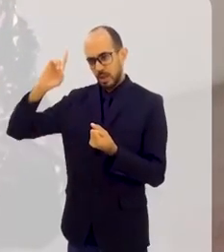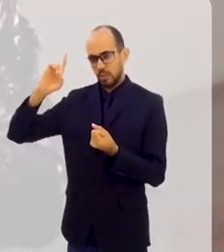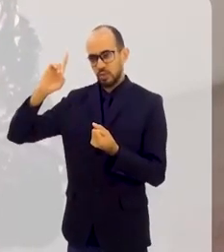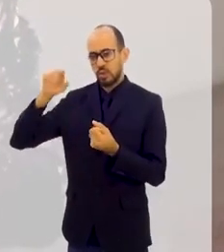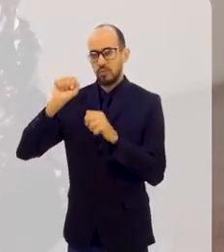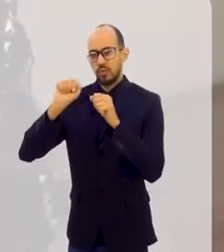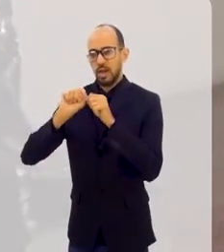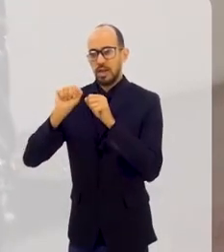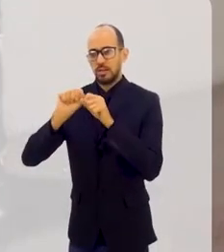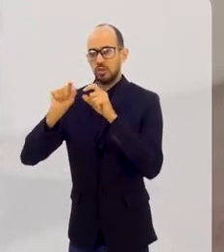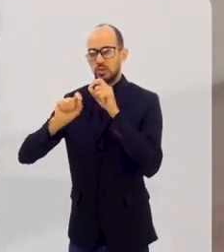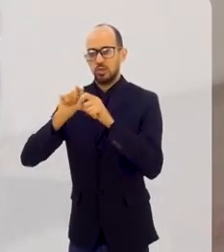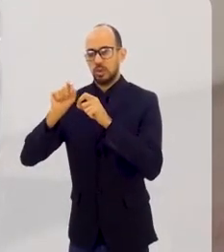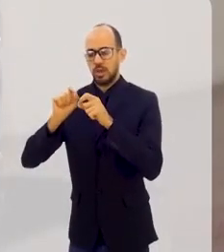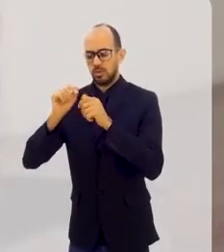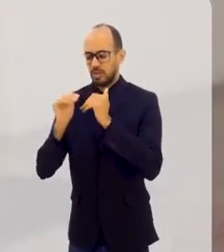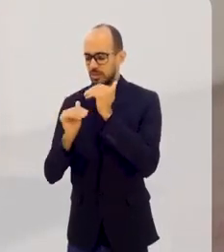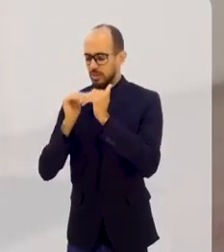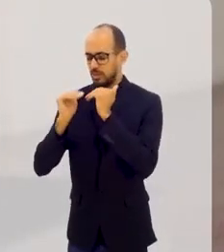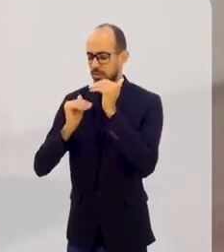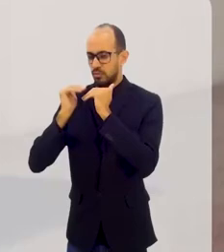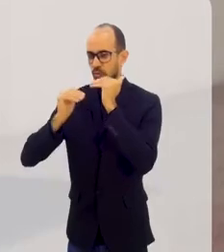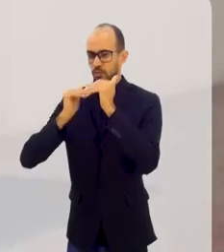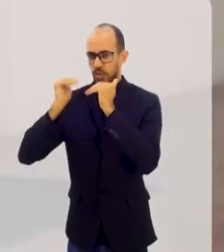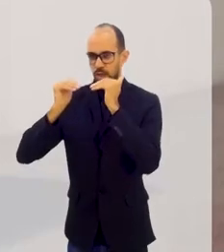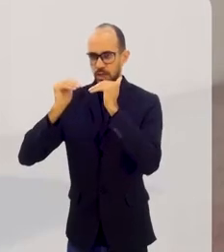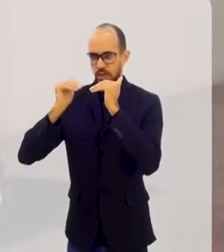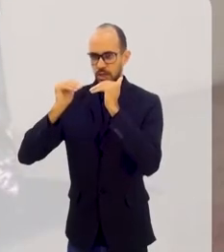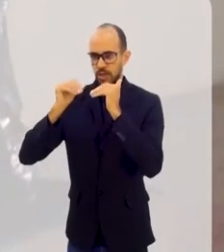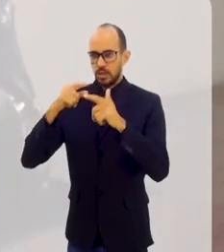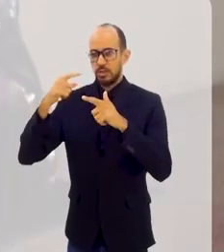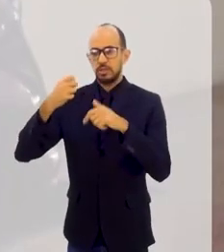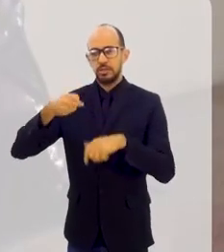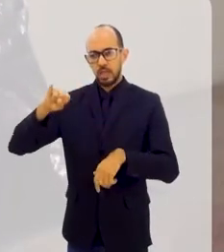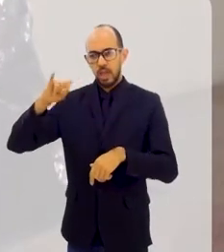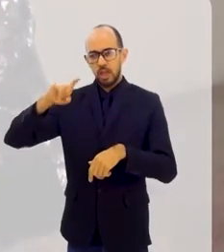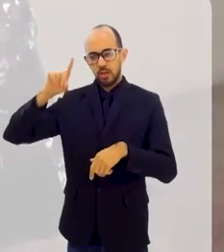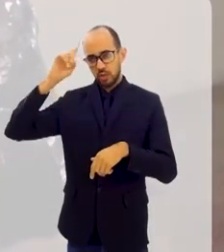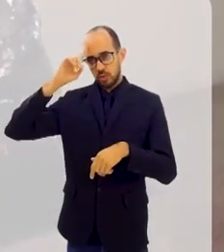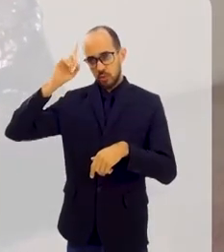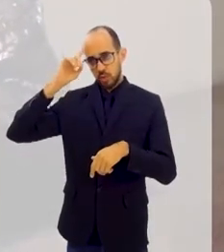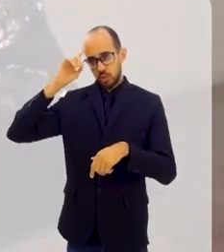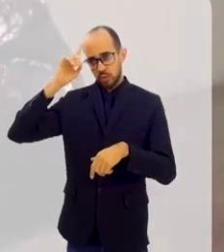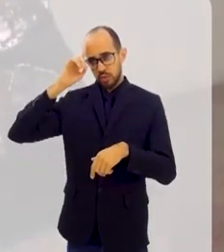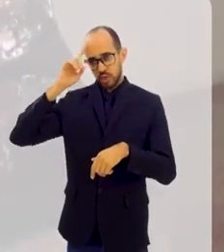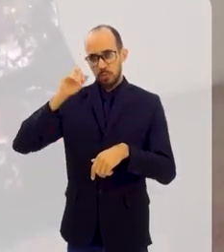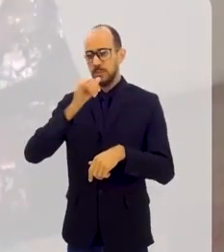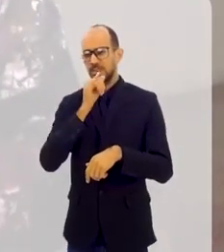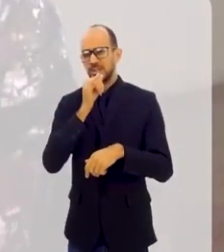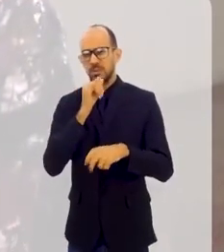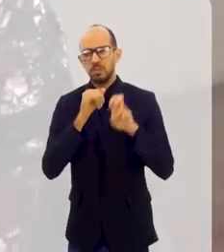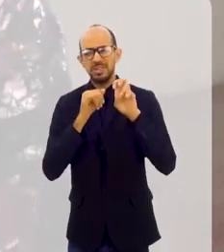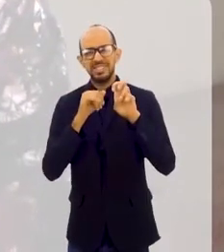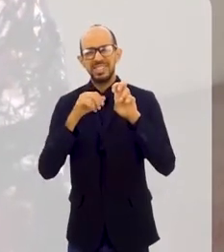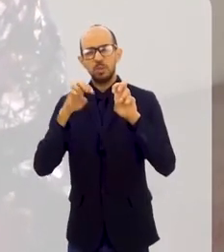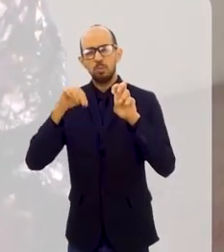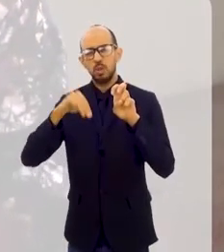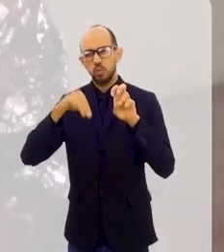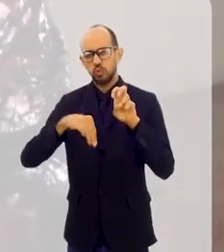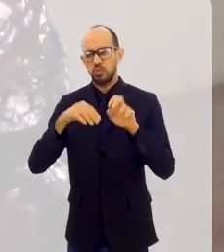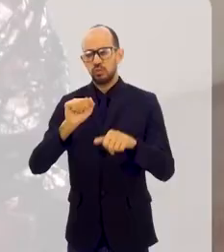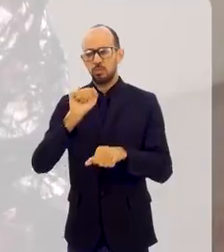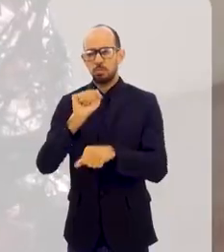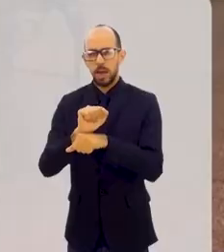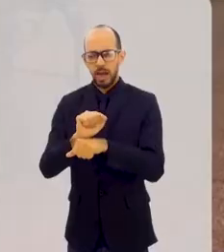vai depender de você desenvolver e como que eu desenvolvo se a cada dia, ainda que fosse cinco minutos, eu paro para